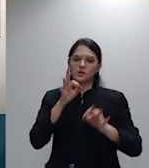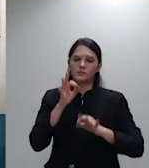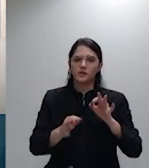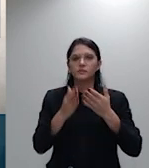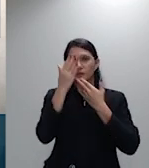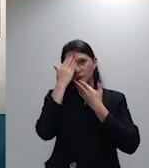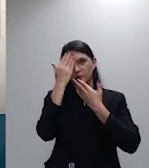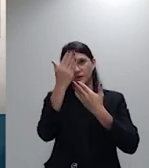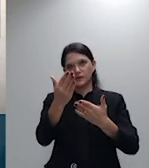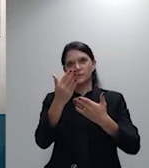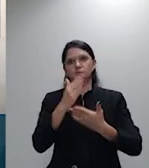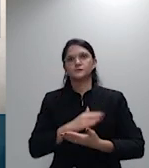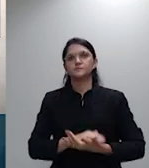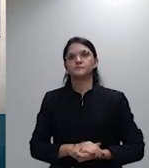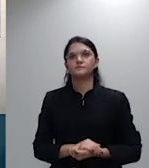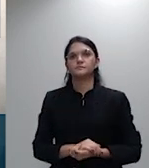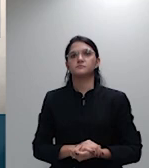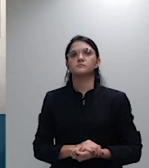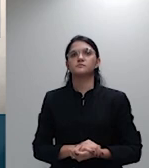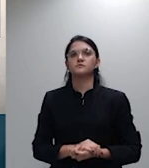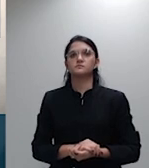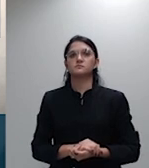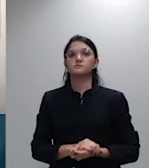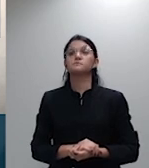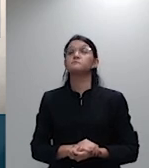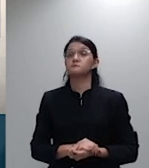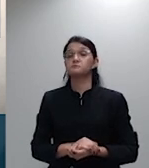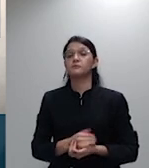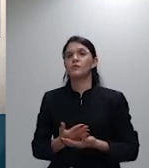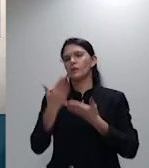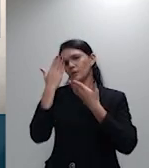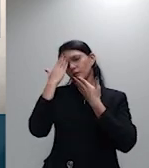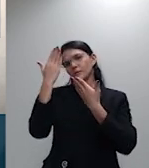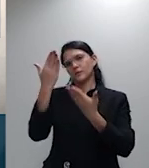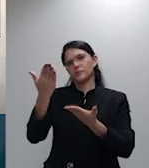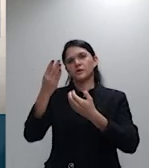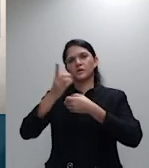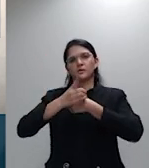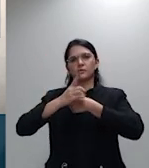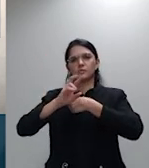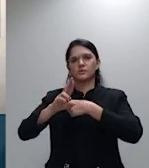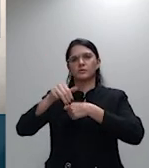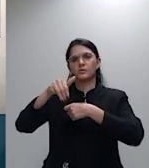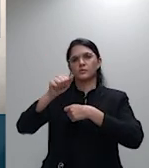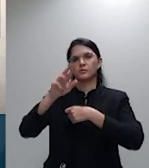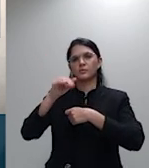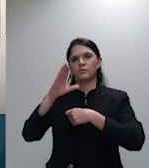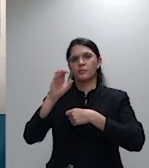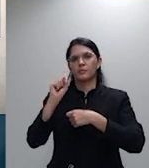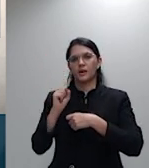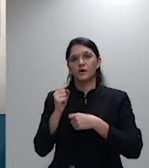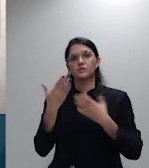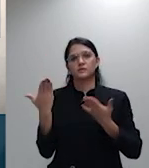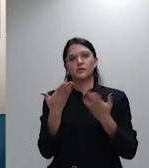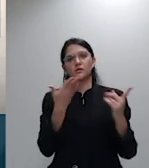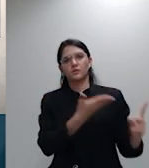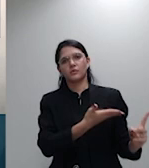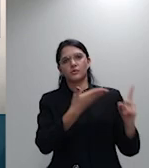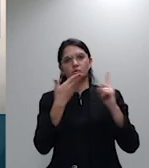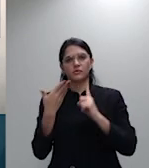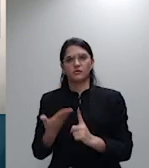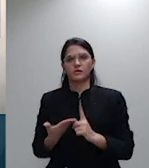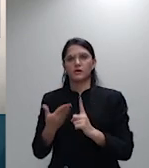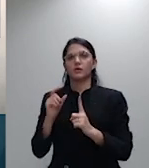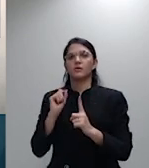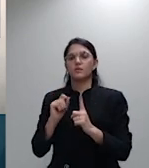muito obrigado doutor Marcos eu convidarei na sequência o Zamit Kuri eu peço a